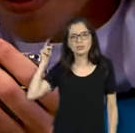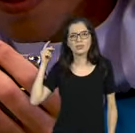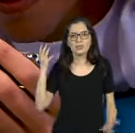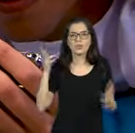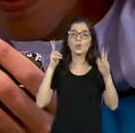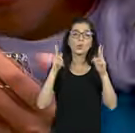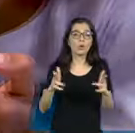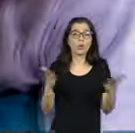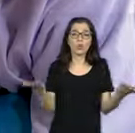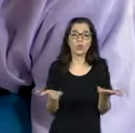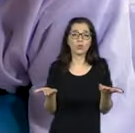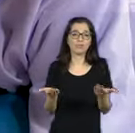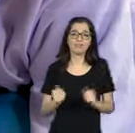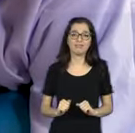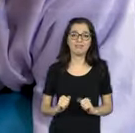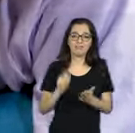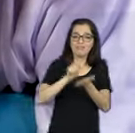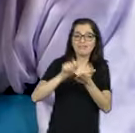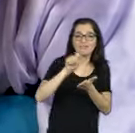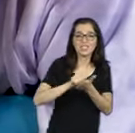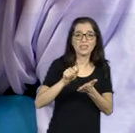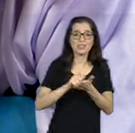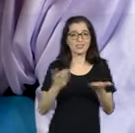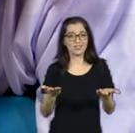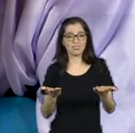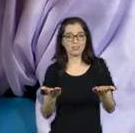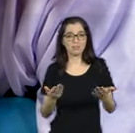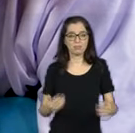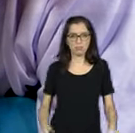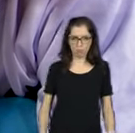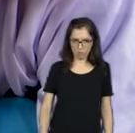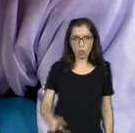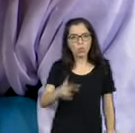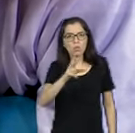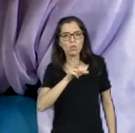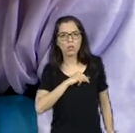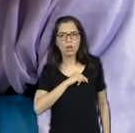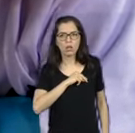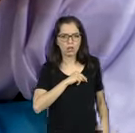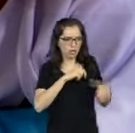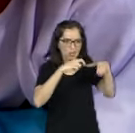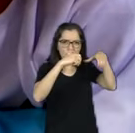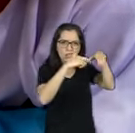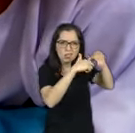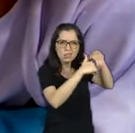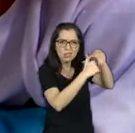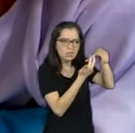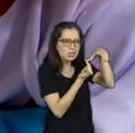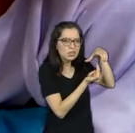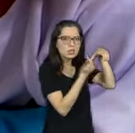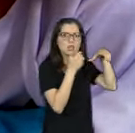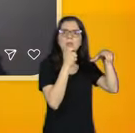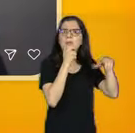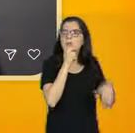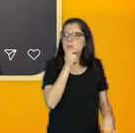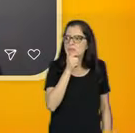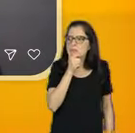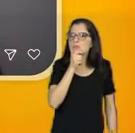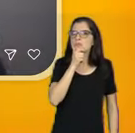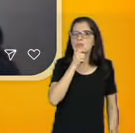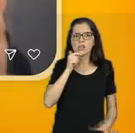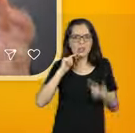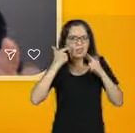lá no início da escrita. Seriam os hieroglifos os primeiros emoticons? Mistério. O